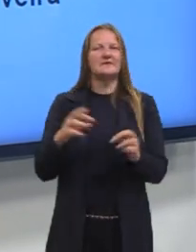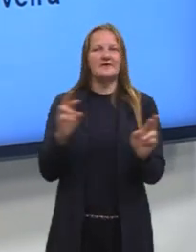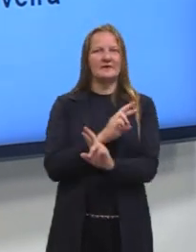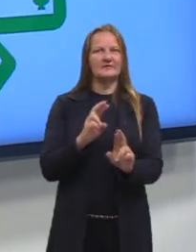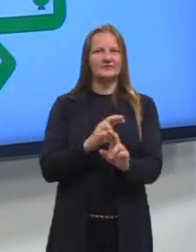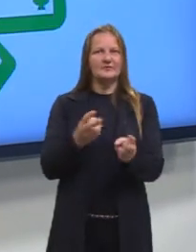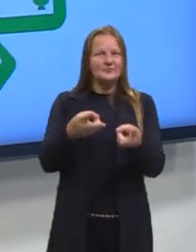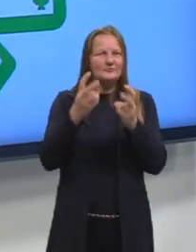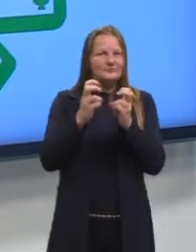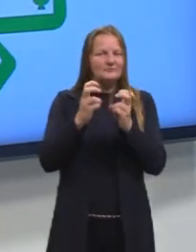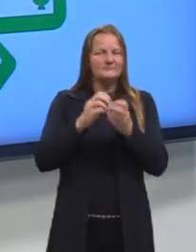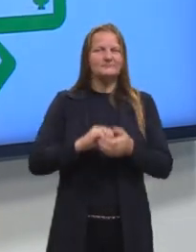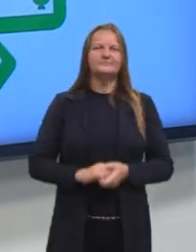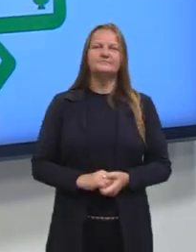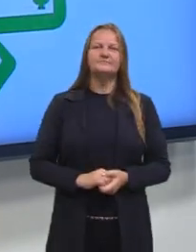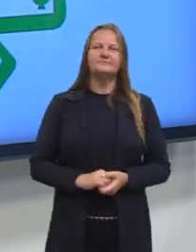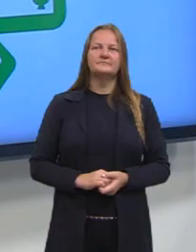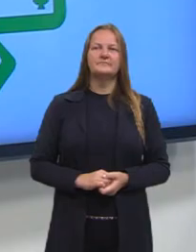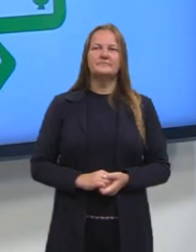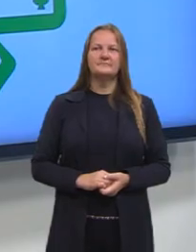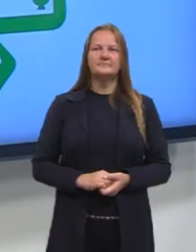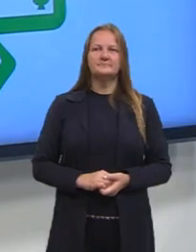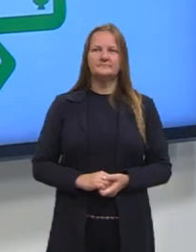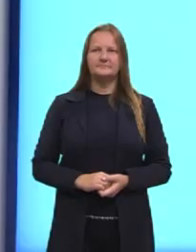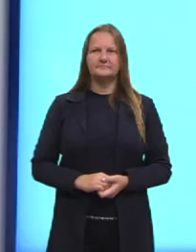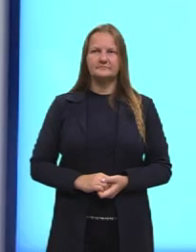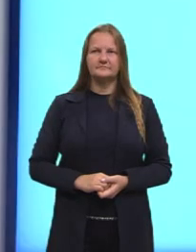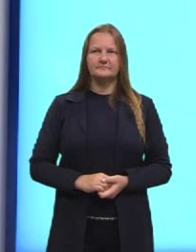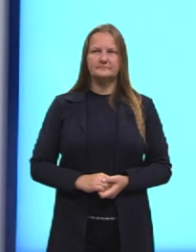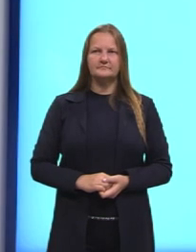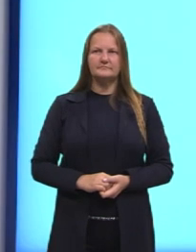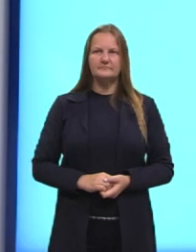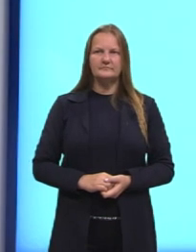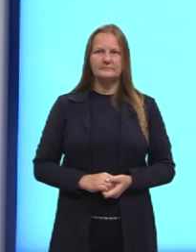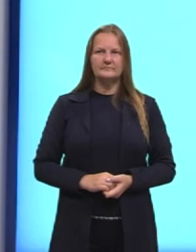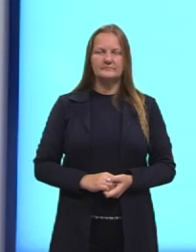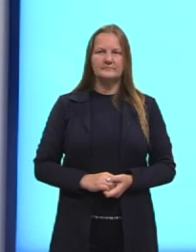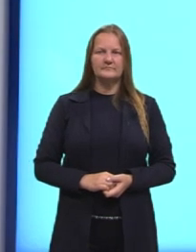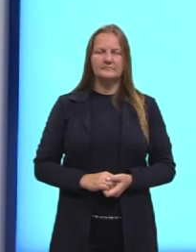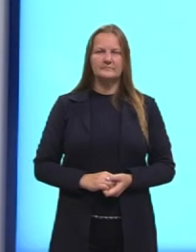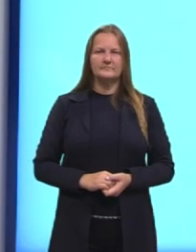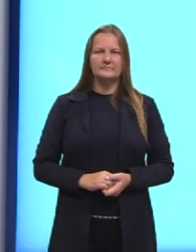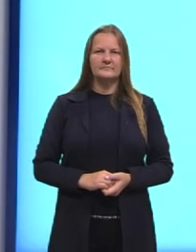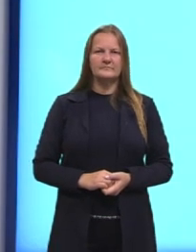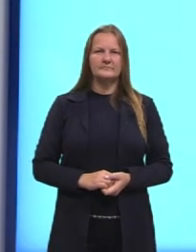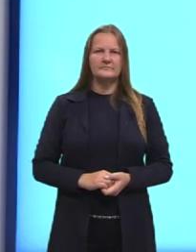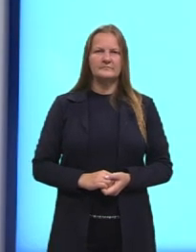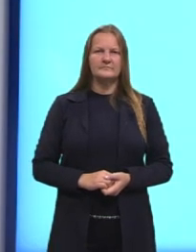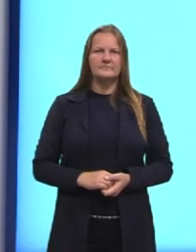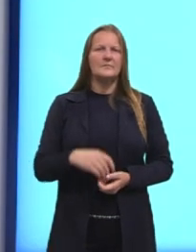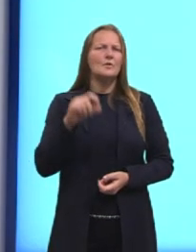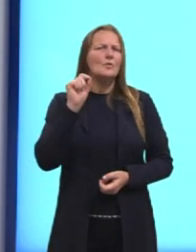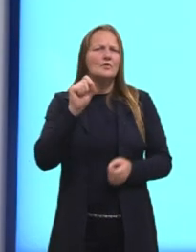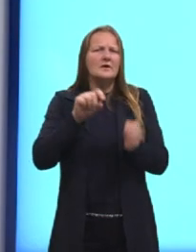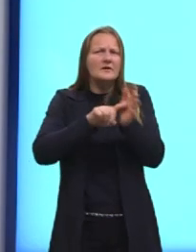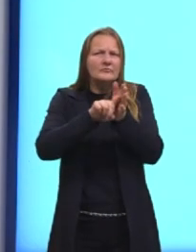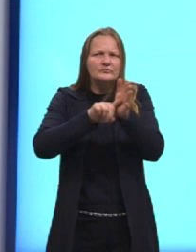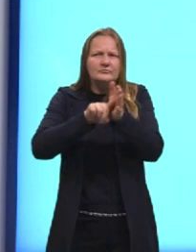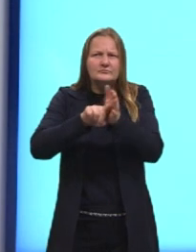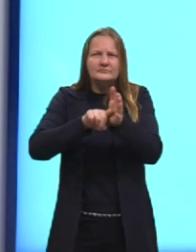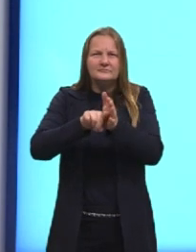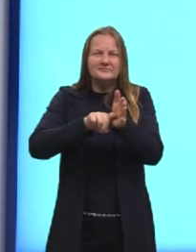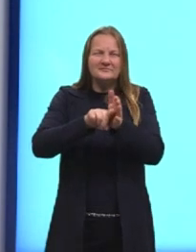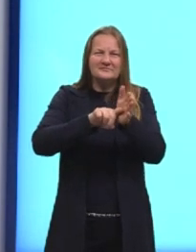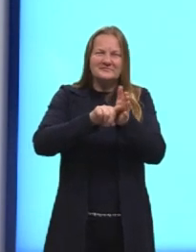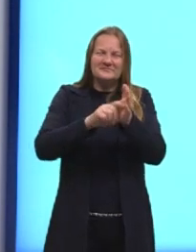Mas para a gente iniciar a nossa aula, então, vamos compreender o que é a análise combinatória.